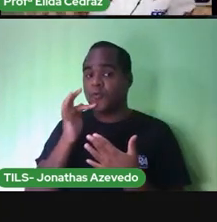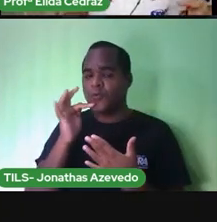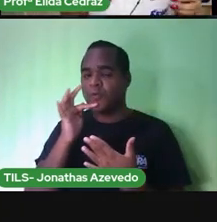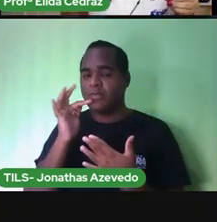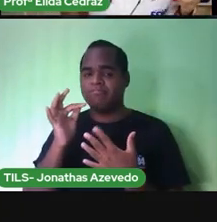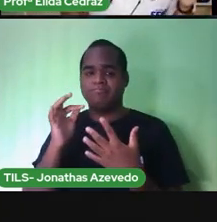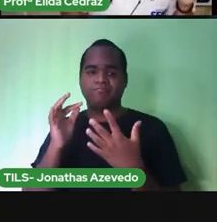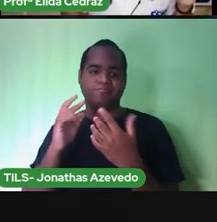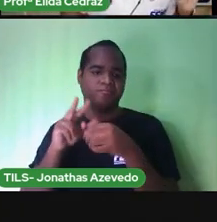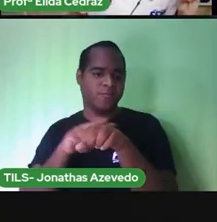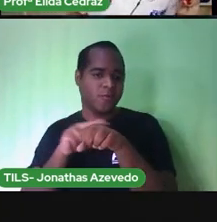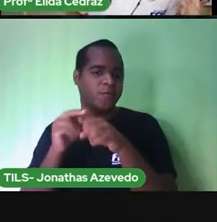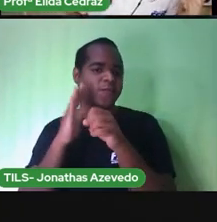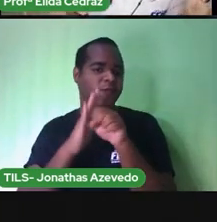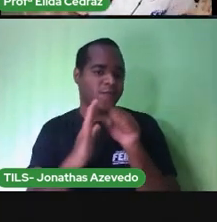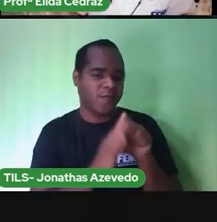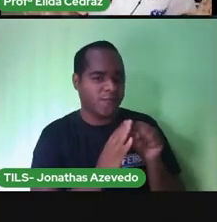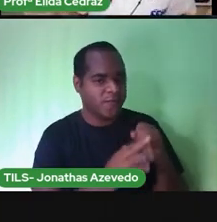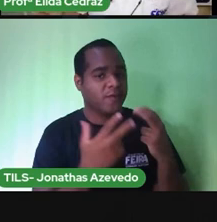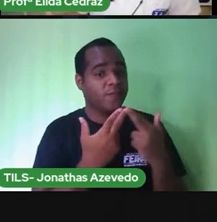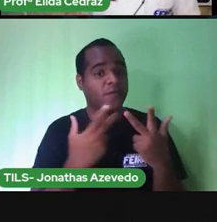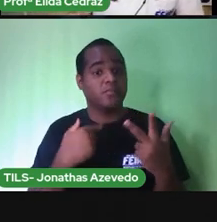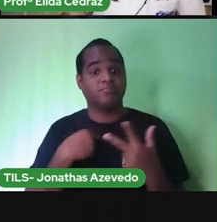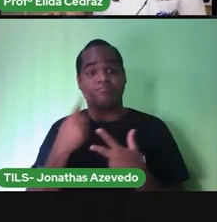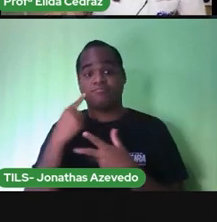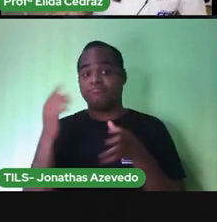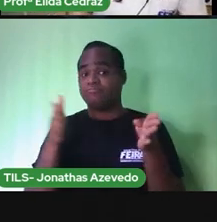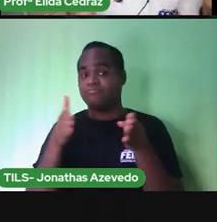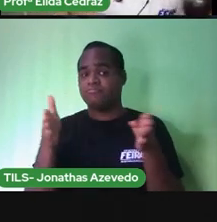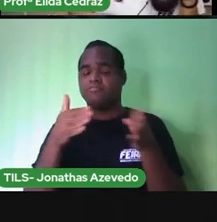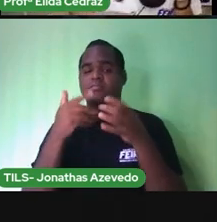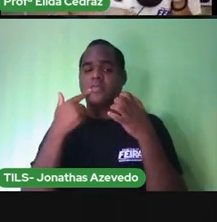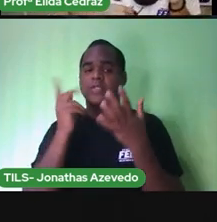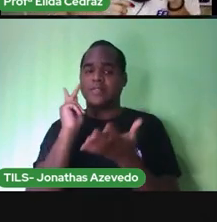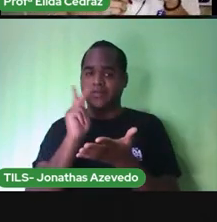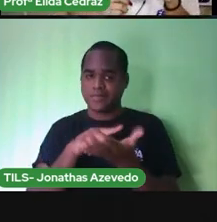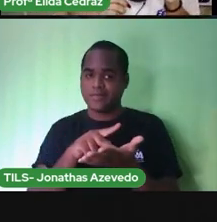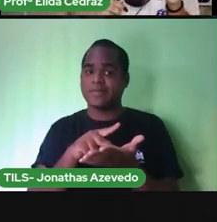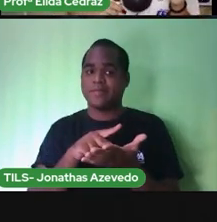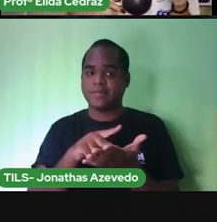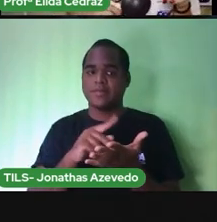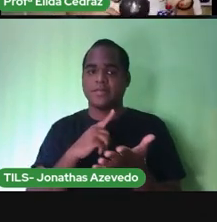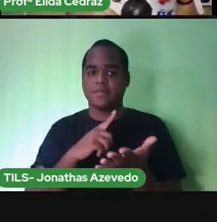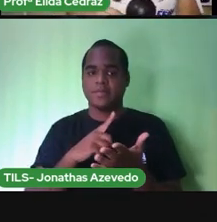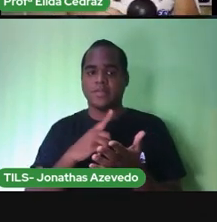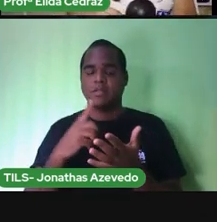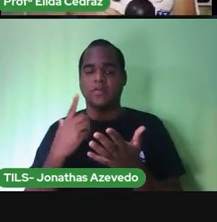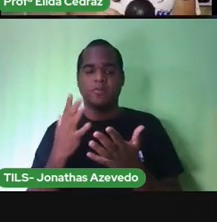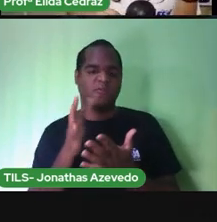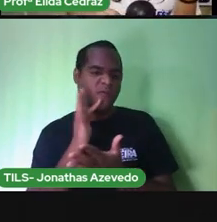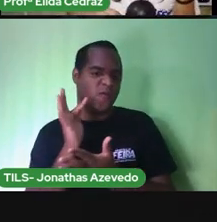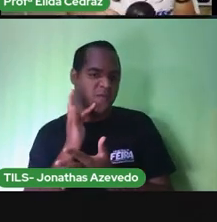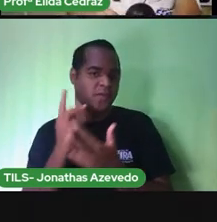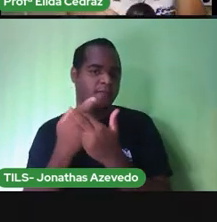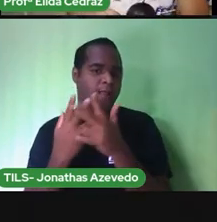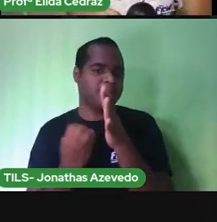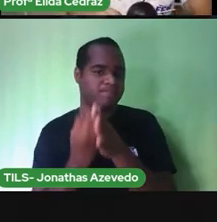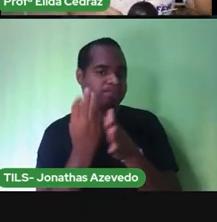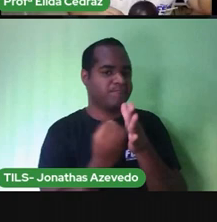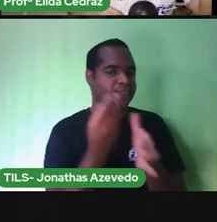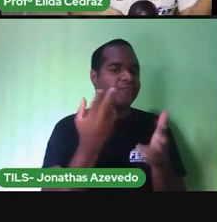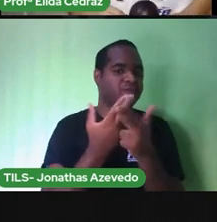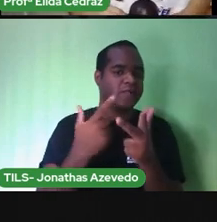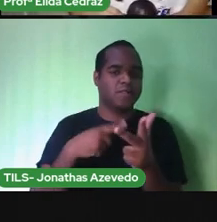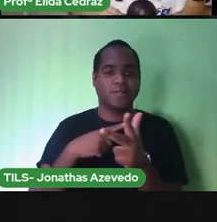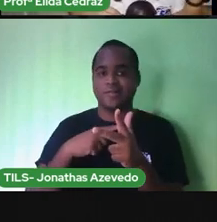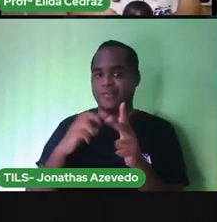Porque é realmente nesse período onde as frutas aparecem com